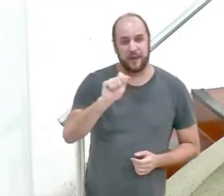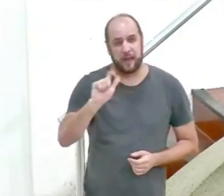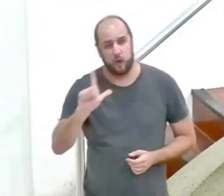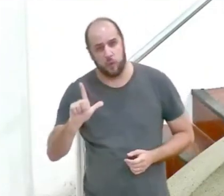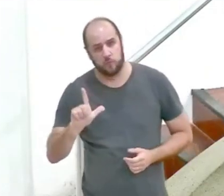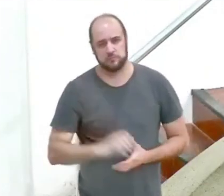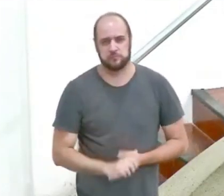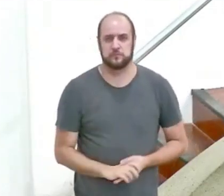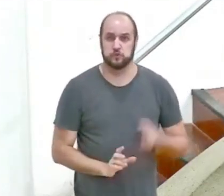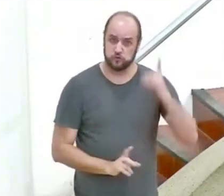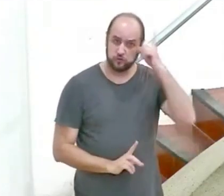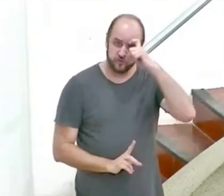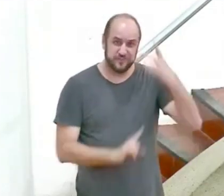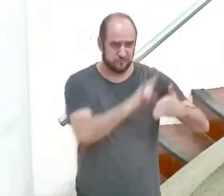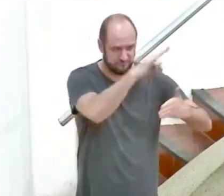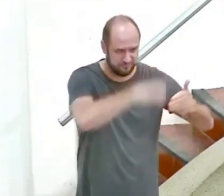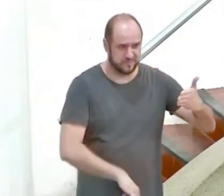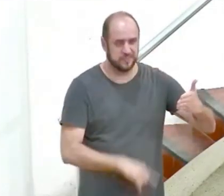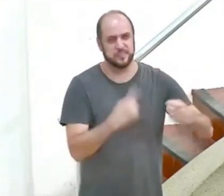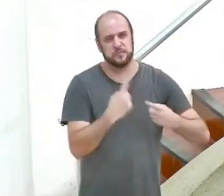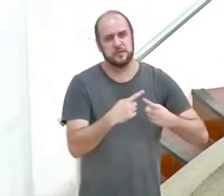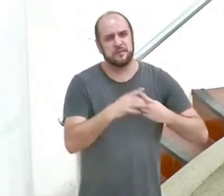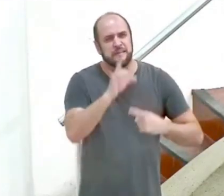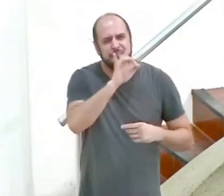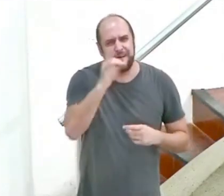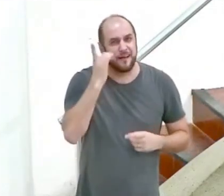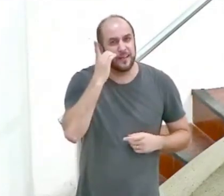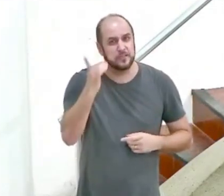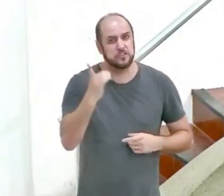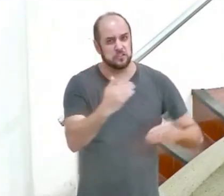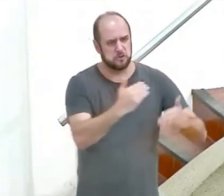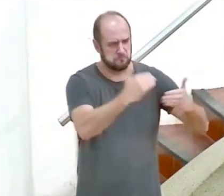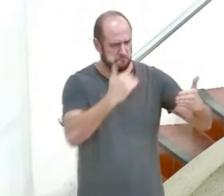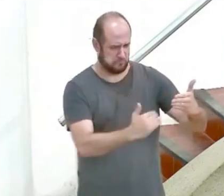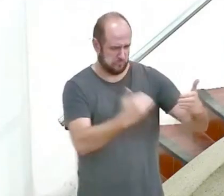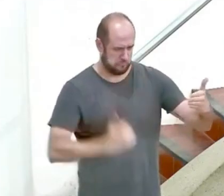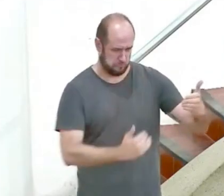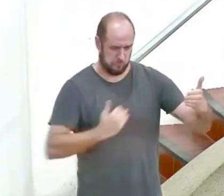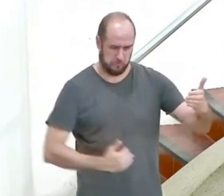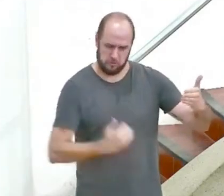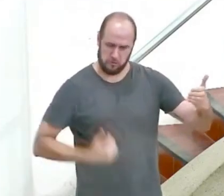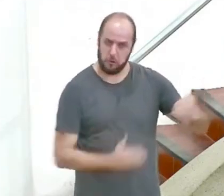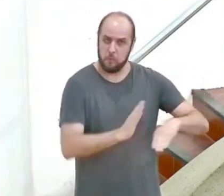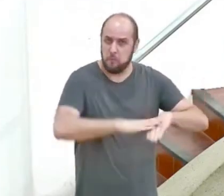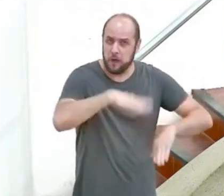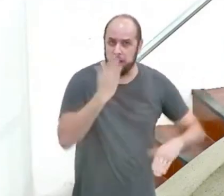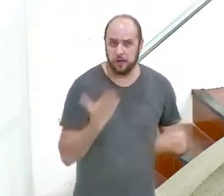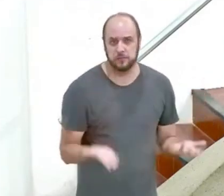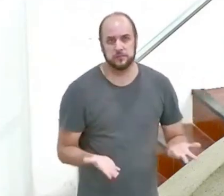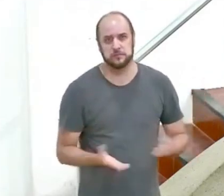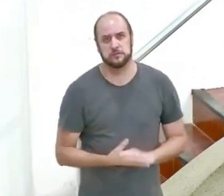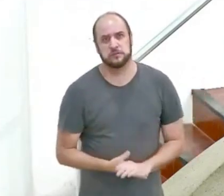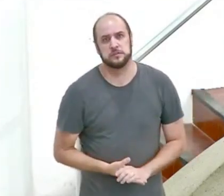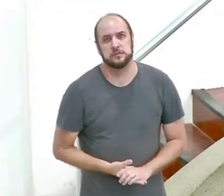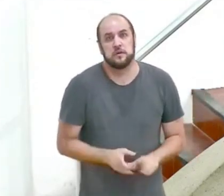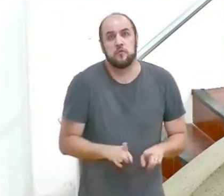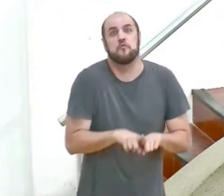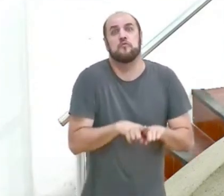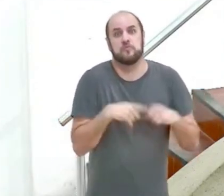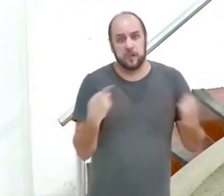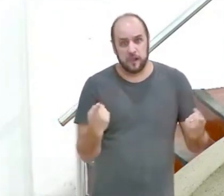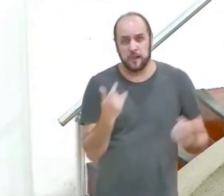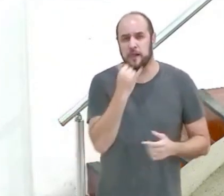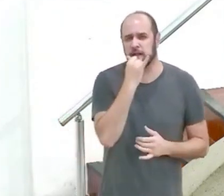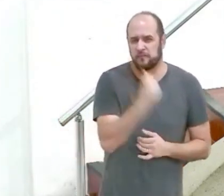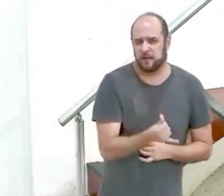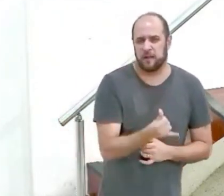E é difícil fazer uma lista, porque parece que a cada dia que passa, inventam-se novas imoralidades sexuais. Então, em vez de falar aquilo